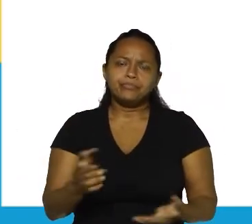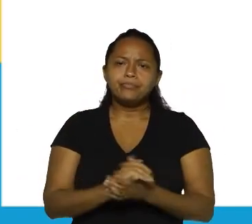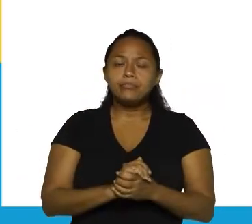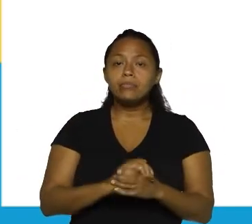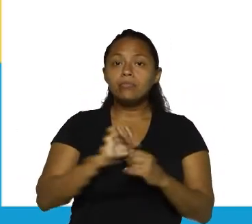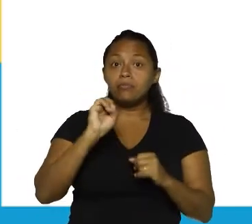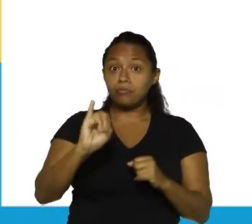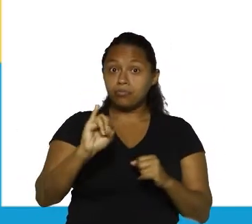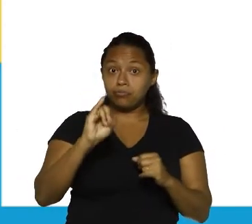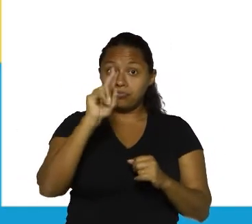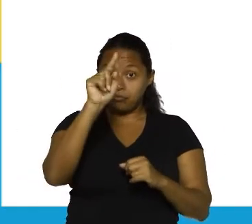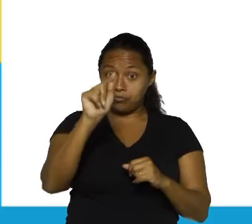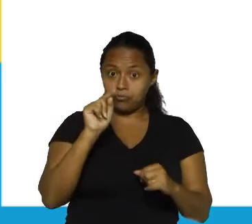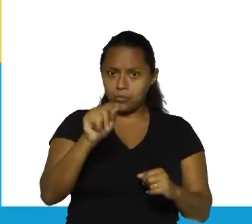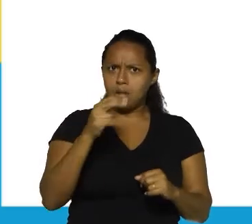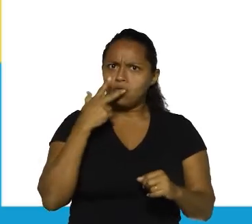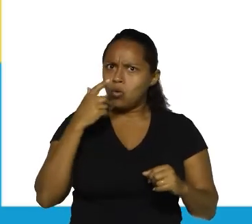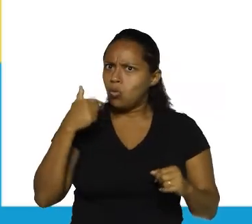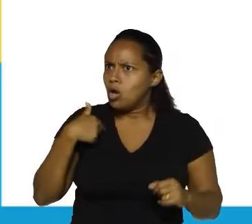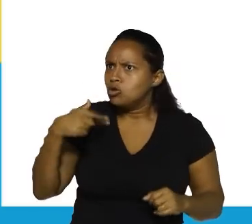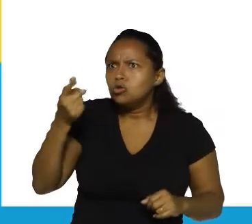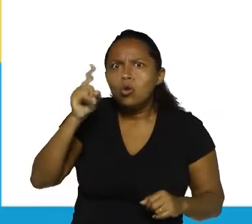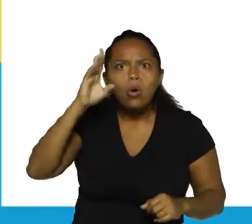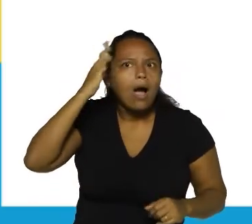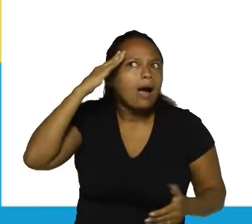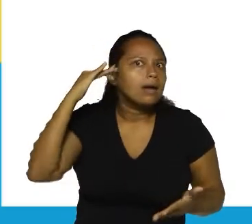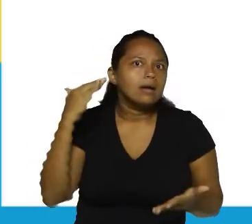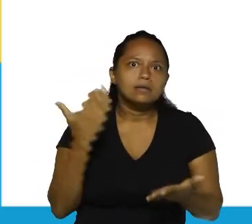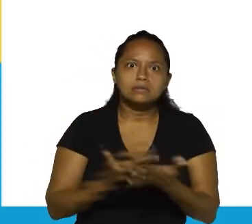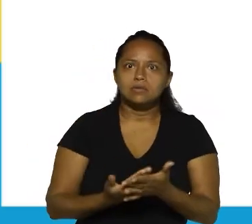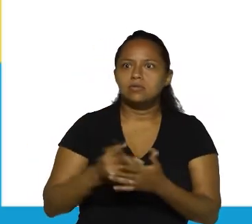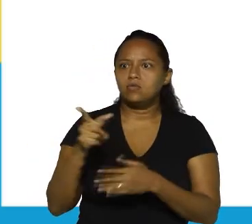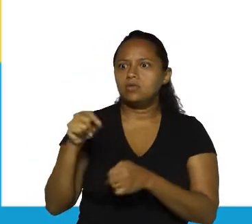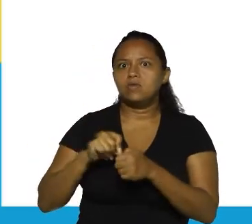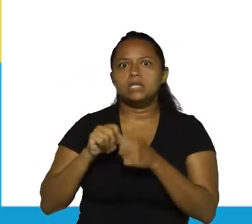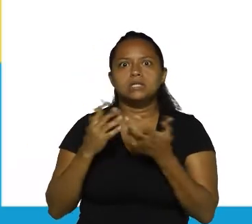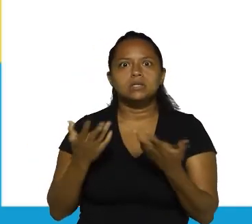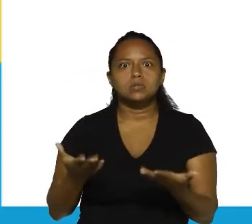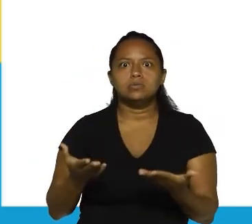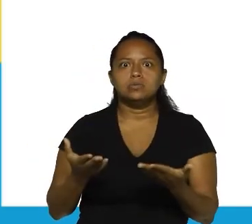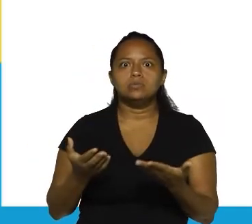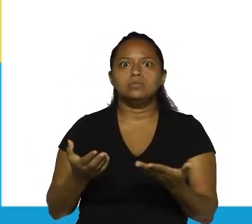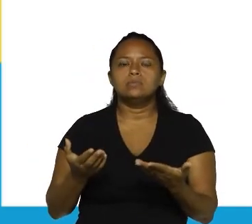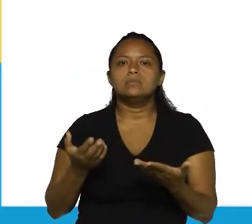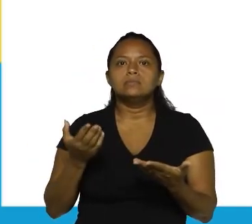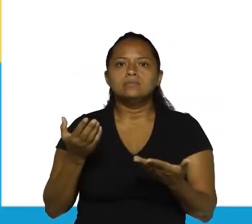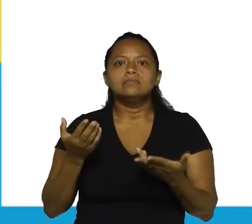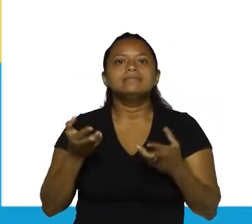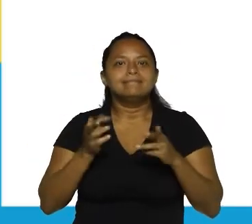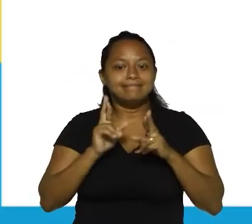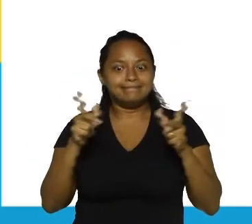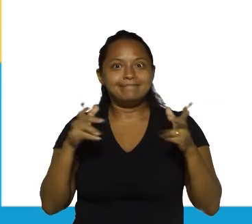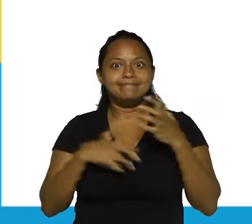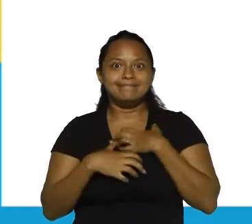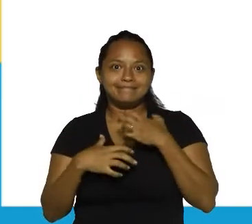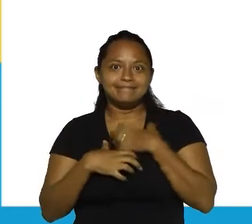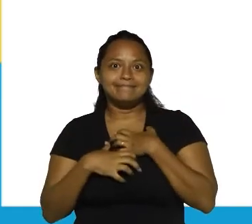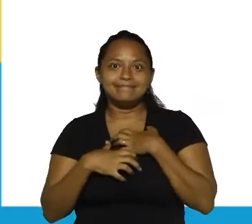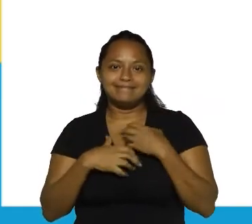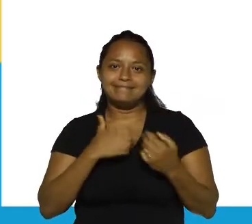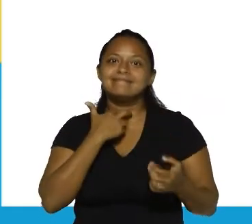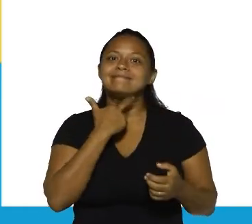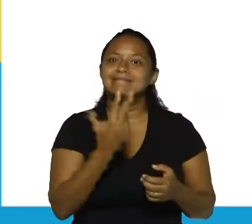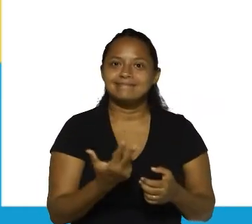coloco uma exclamação, eu vou dizer. Não estou acreditando que você fez isso. Então, a